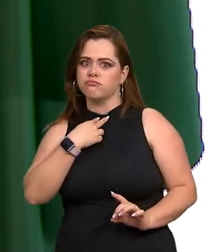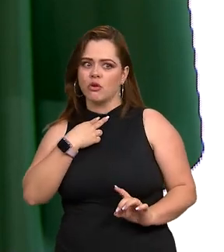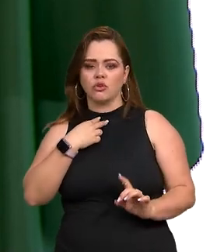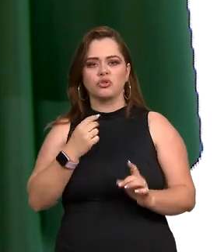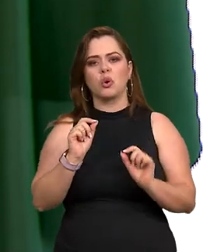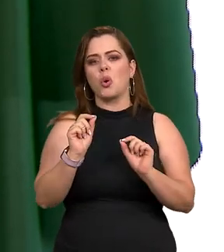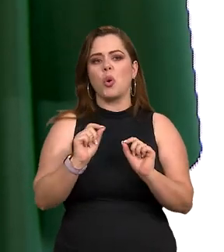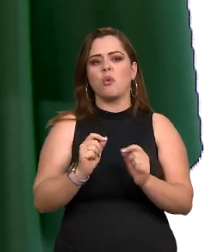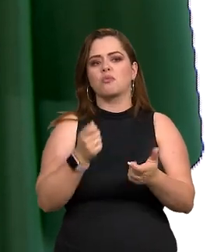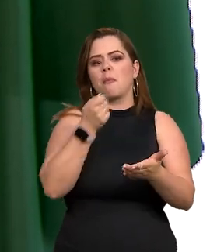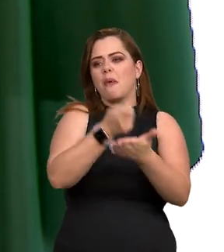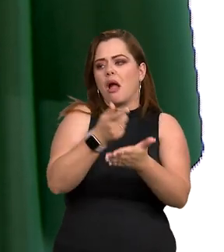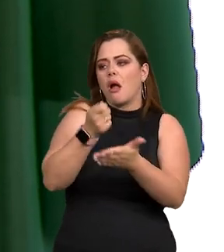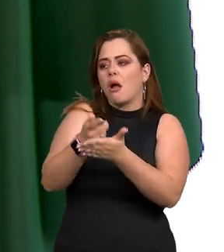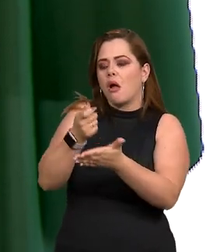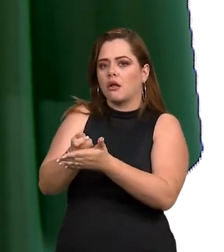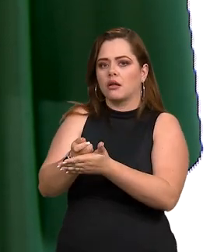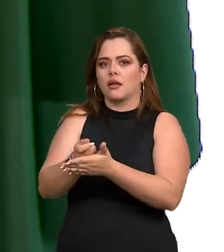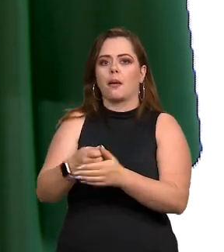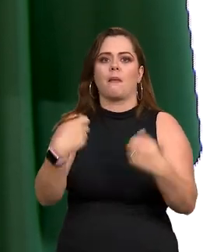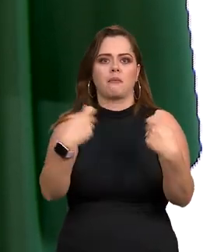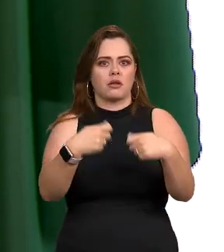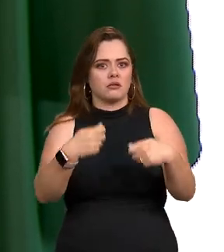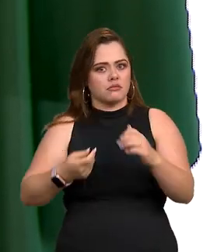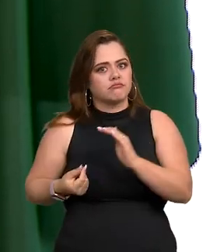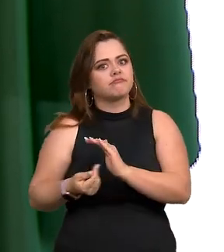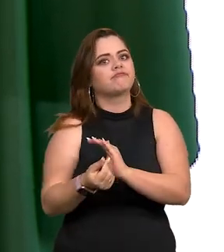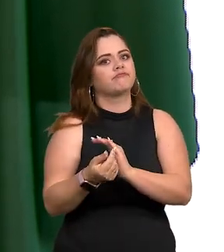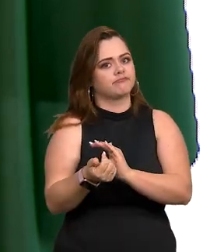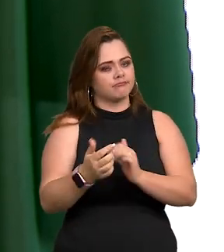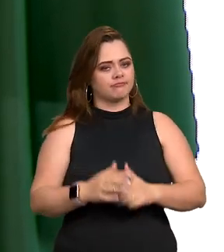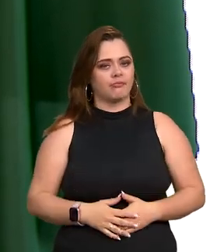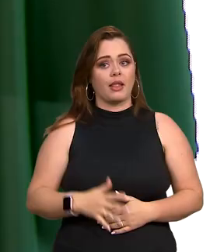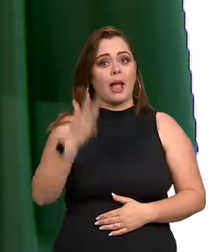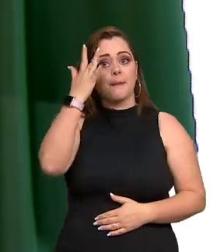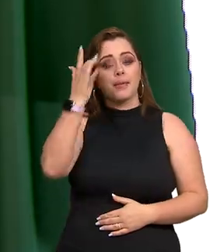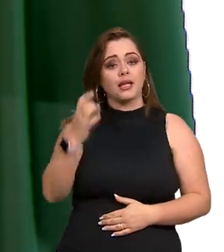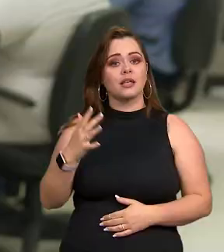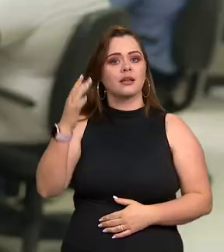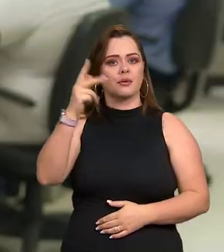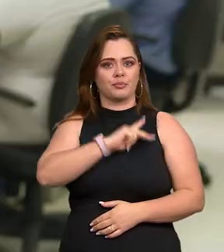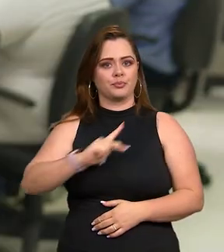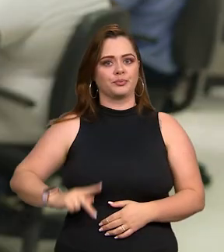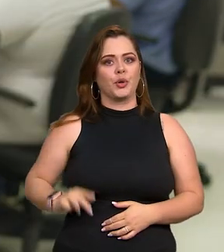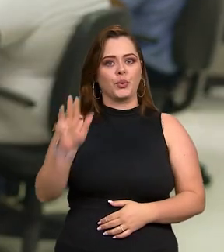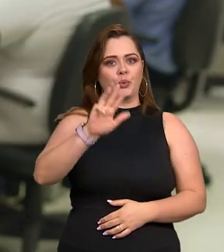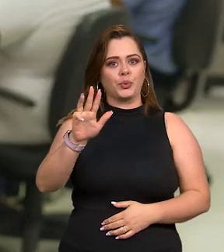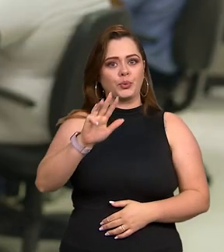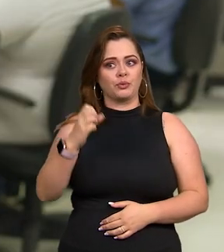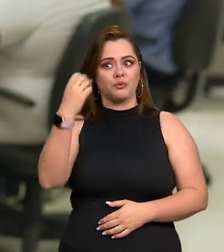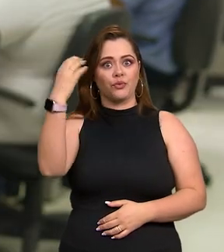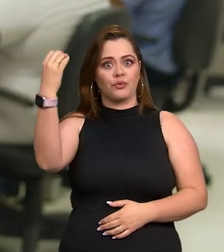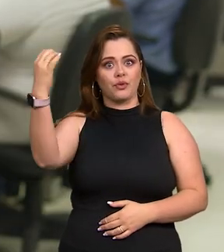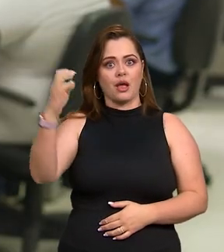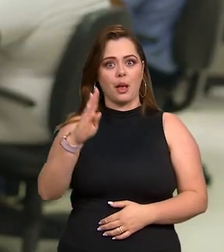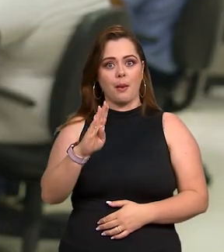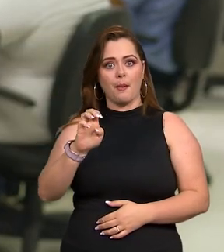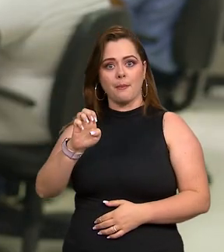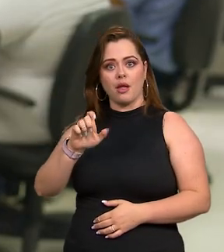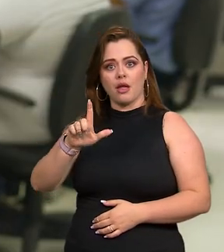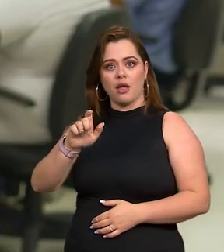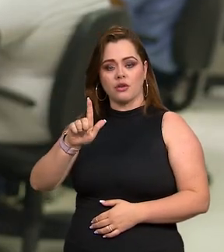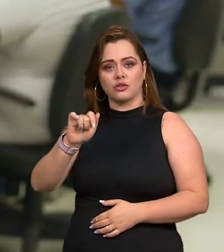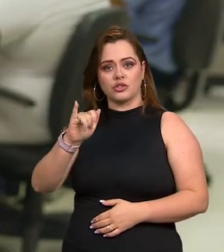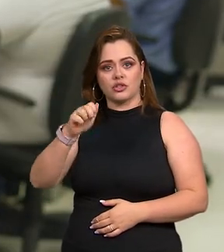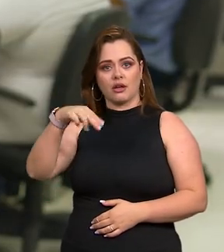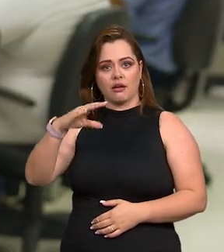não pode ser visto como gasto, mas tem que ser visto como investimento. E amanhã, o presidente Lula embarca para